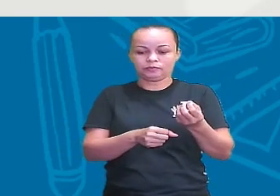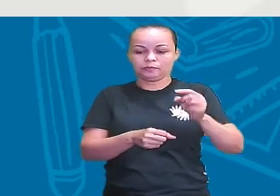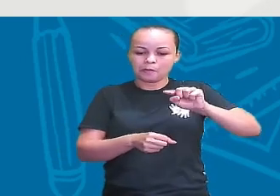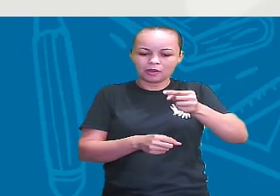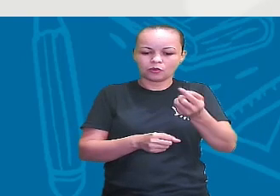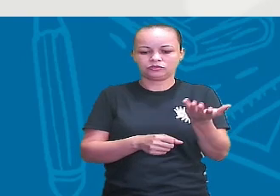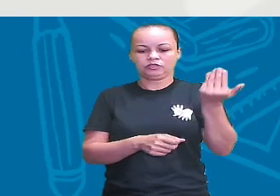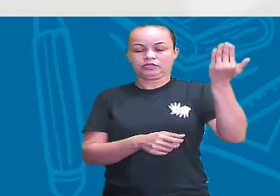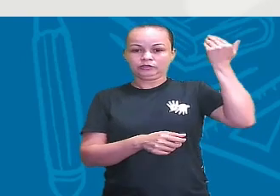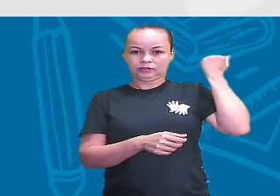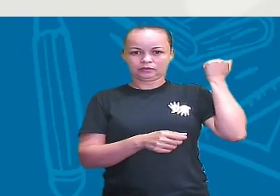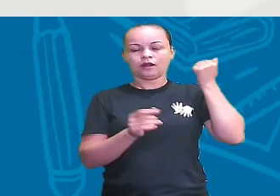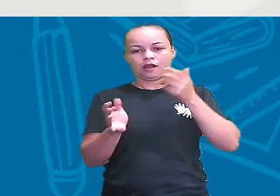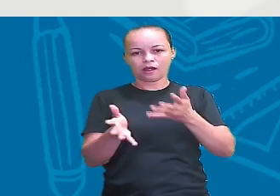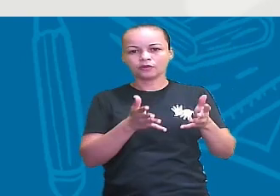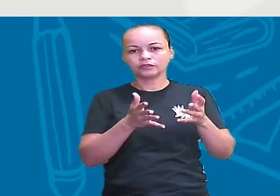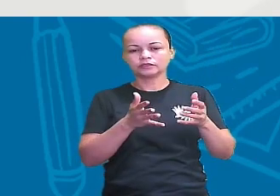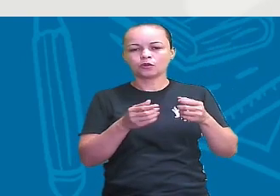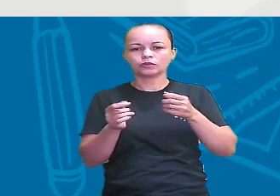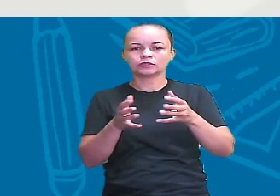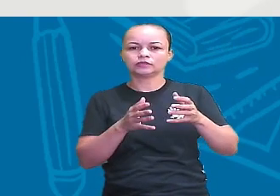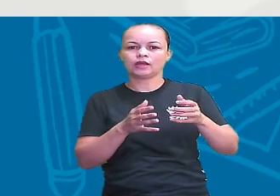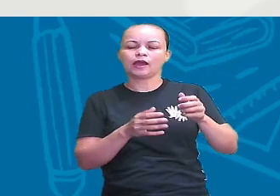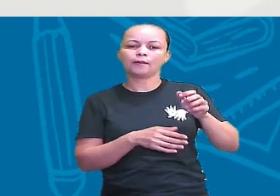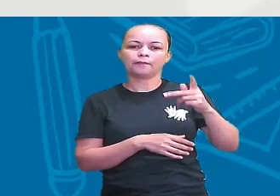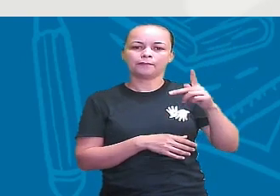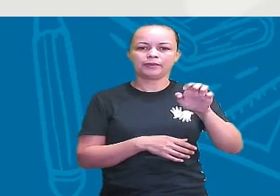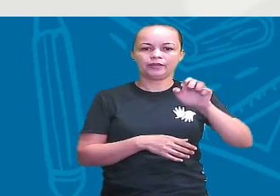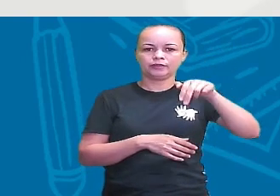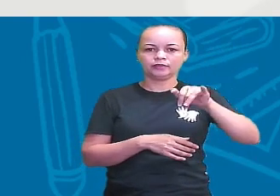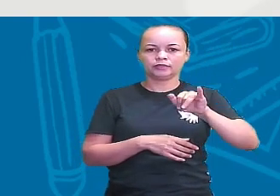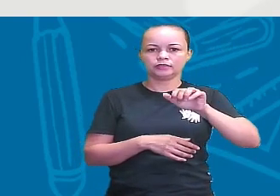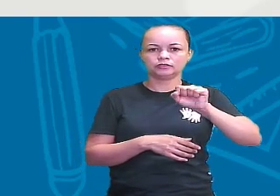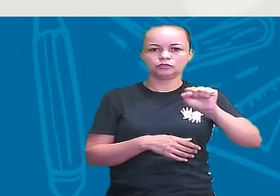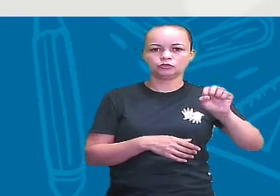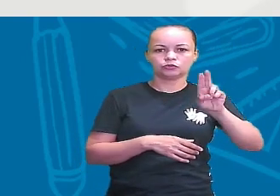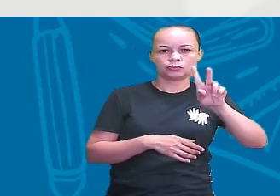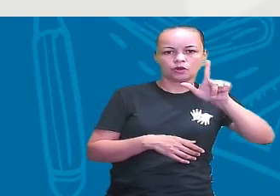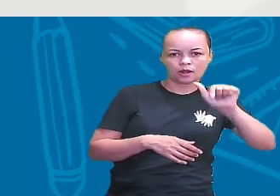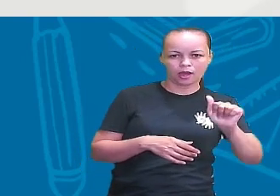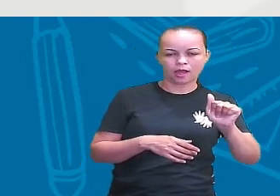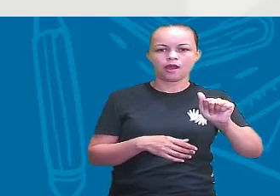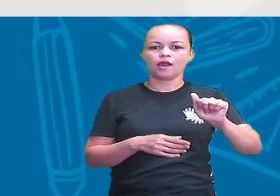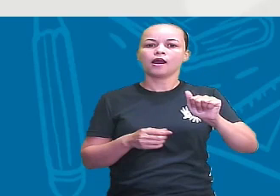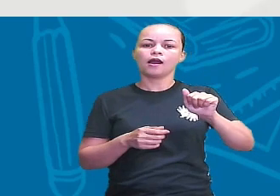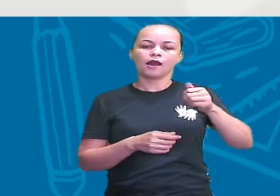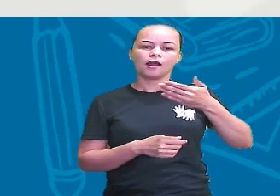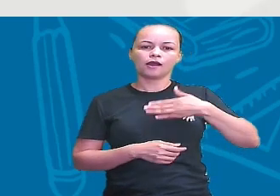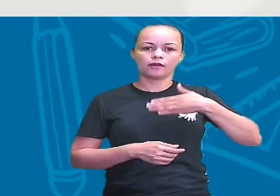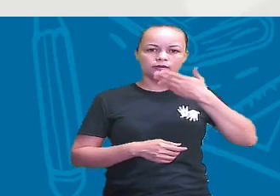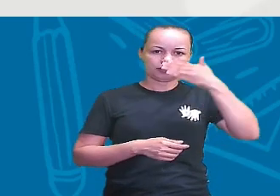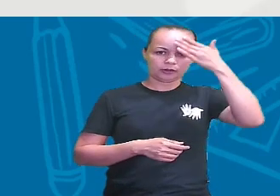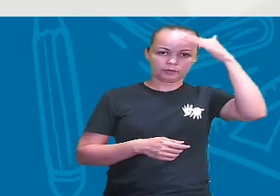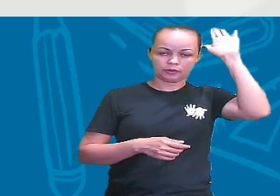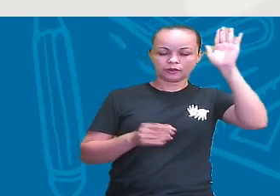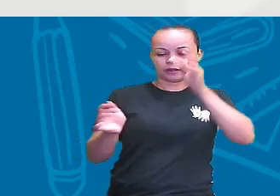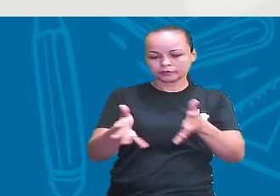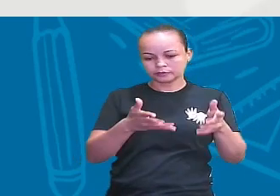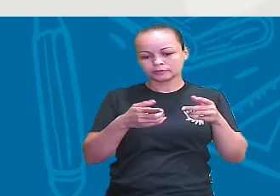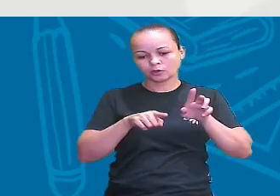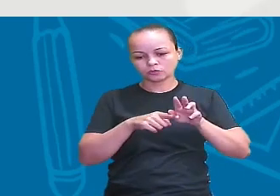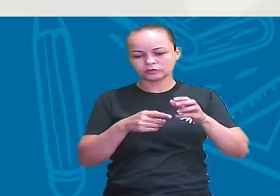atravessou a Península Irá Arábica em direção à Ásia Central. Sendo que, depois de feitas outras pesquisas,